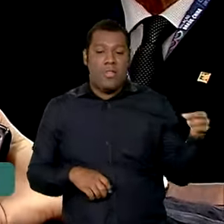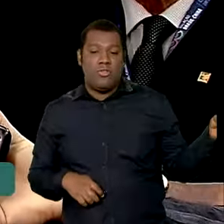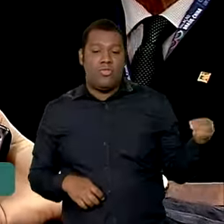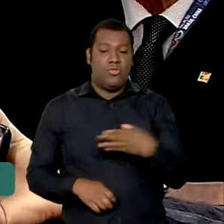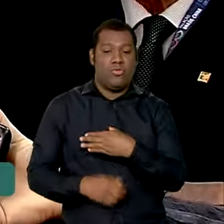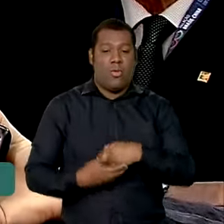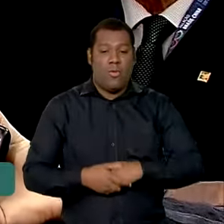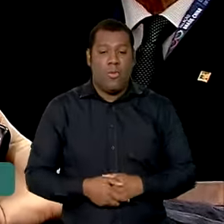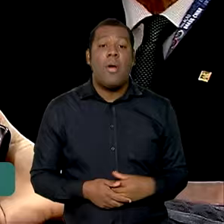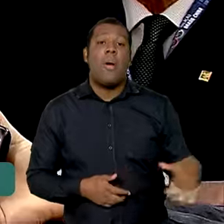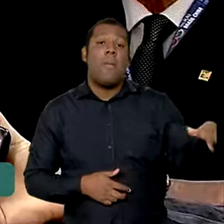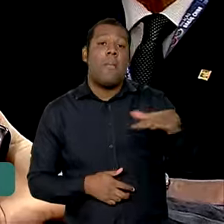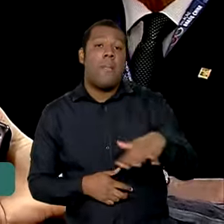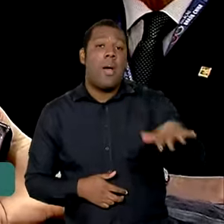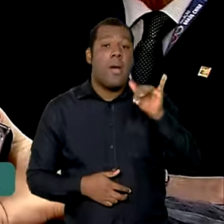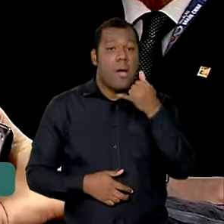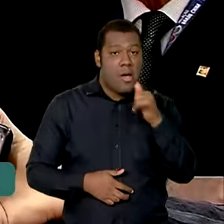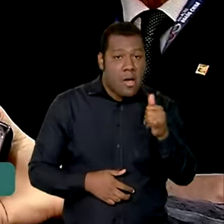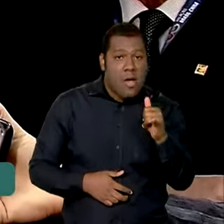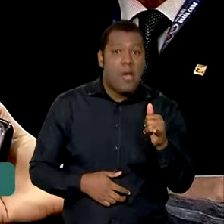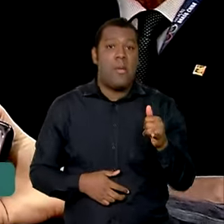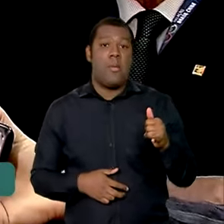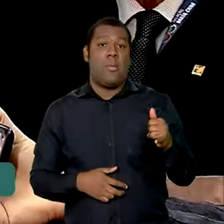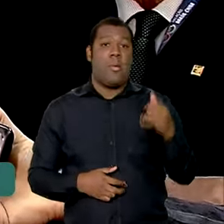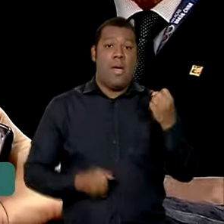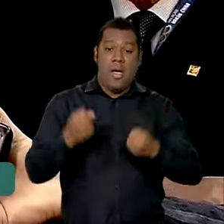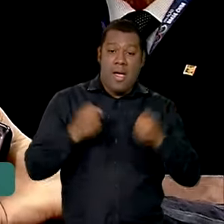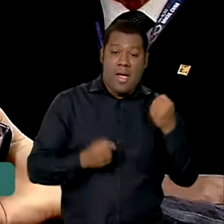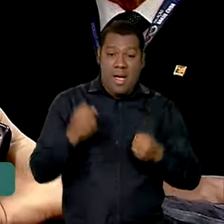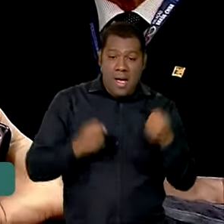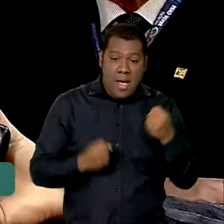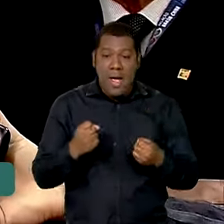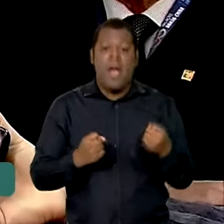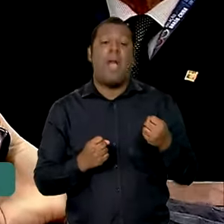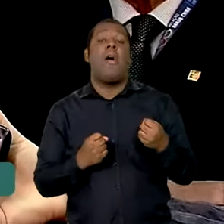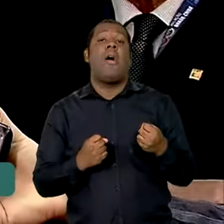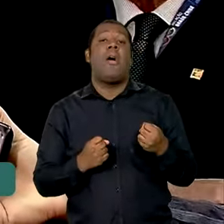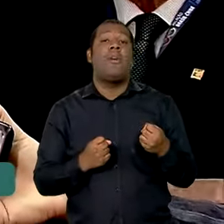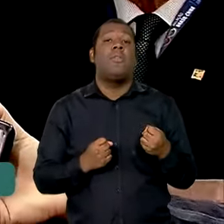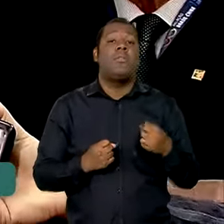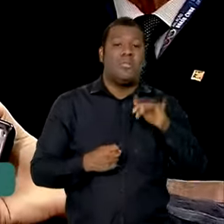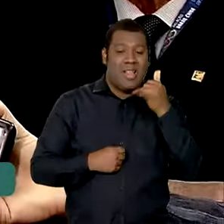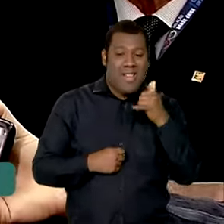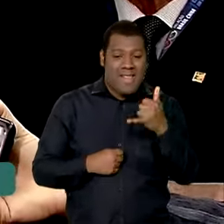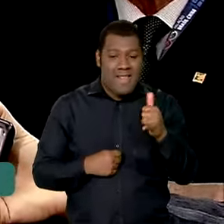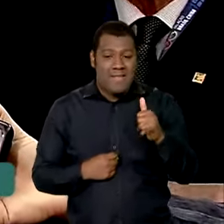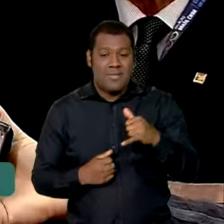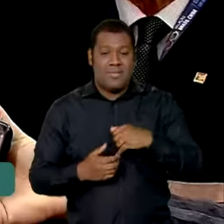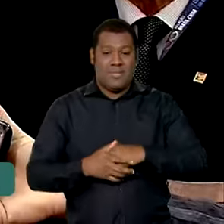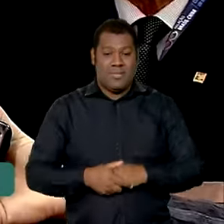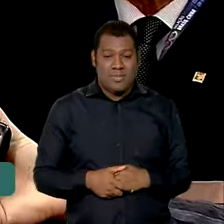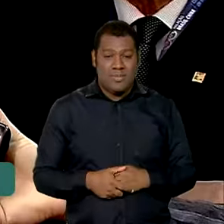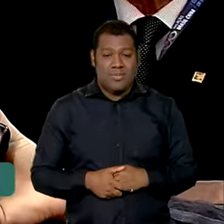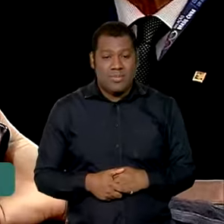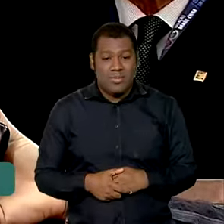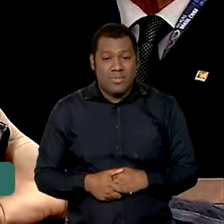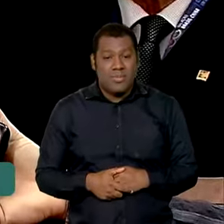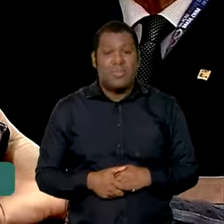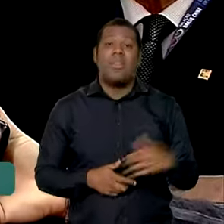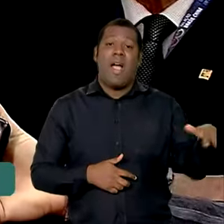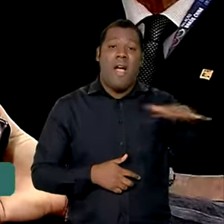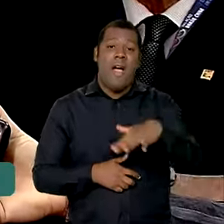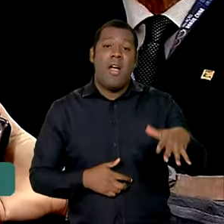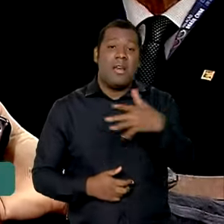toda a parte elétrica, automotiva, carros híbridos, elétricos, complexo da